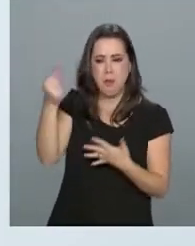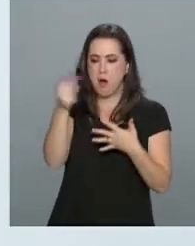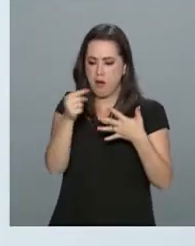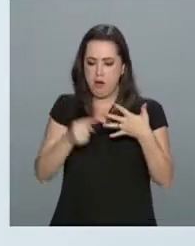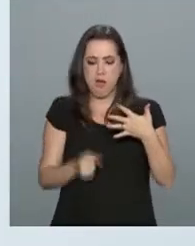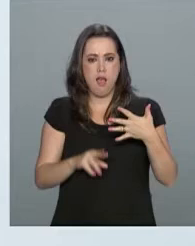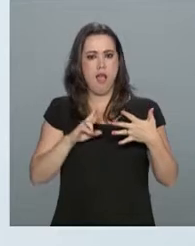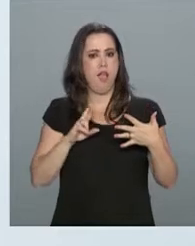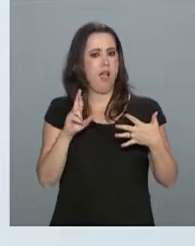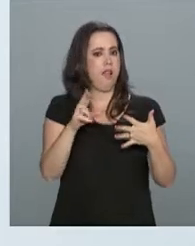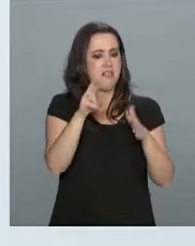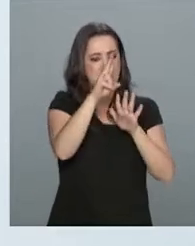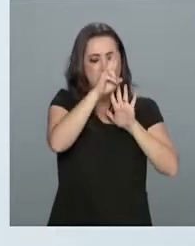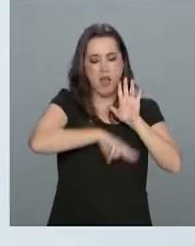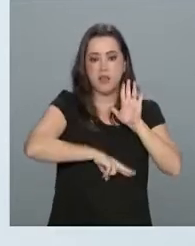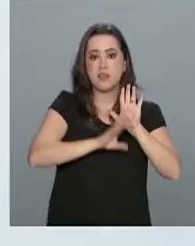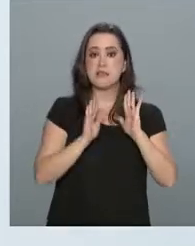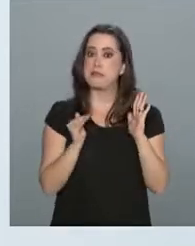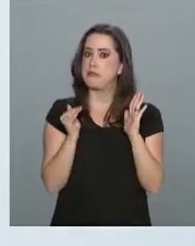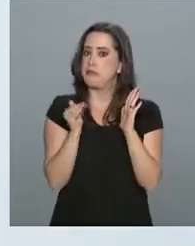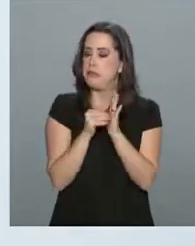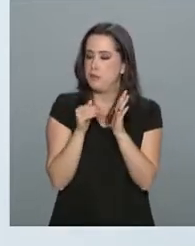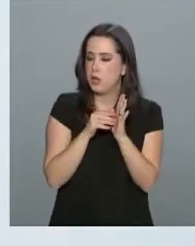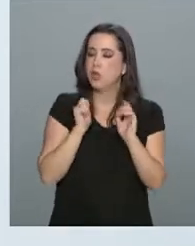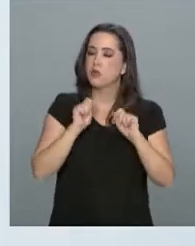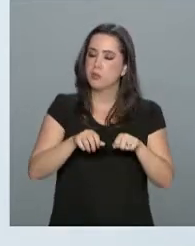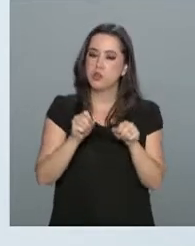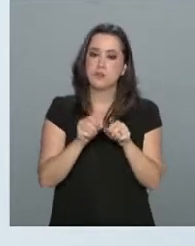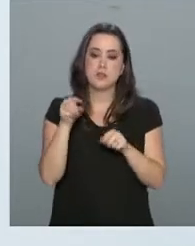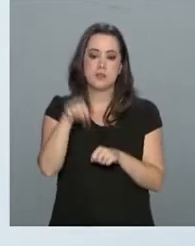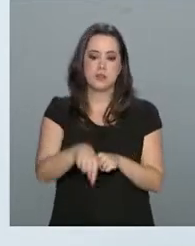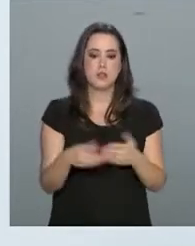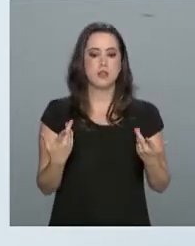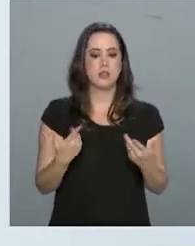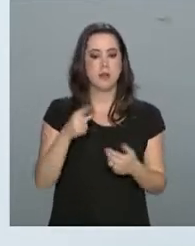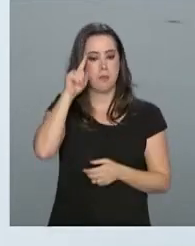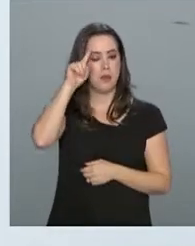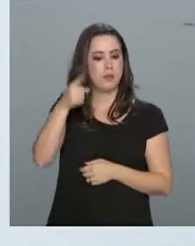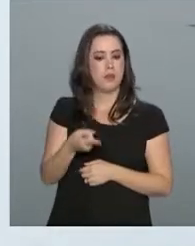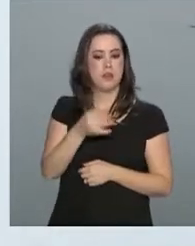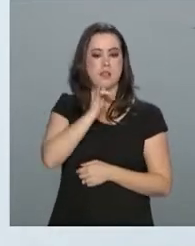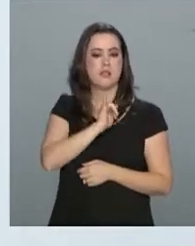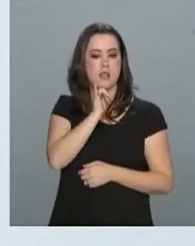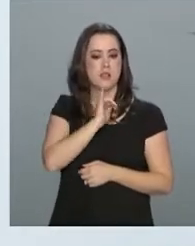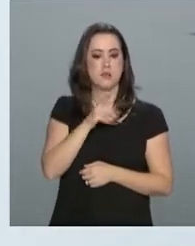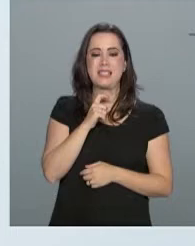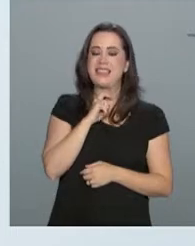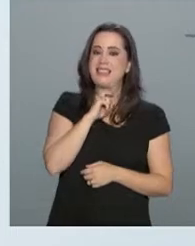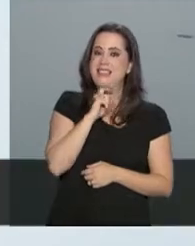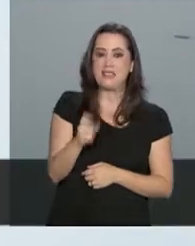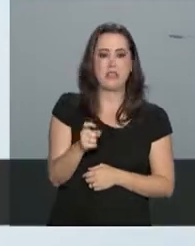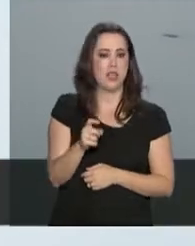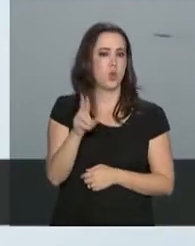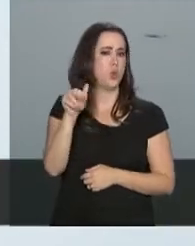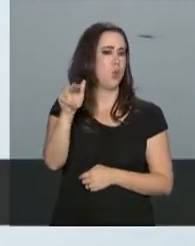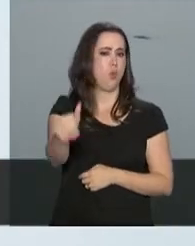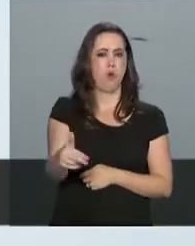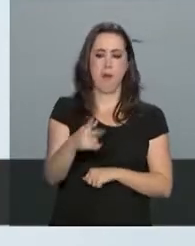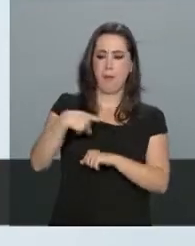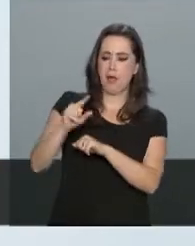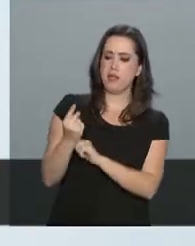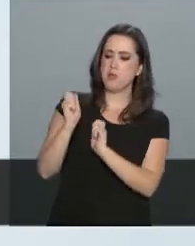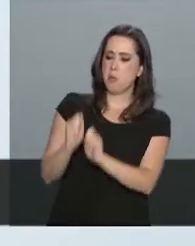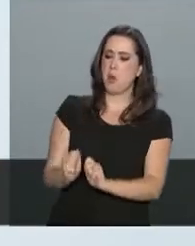de regras e limites para as atividades aqui na Antártica. Determina, por exemplo, que nenhum país pode ter ocupação